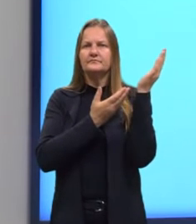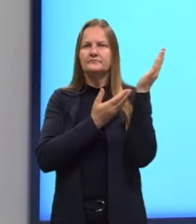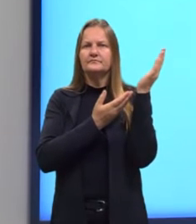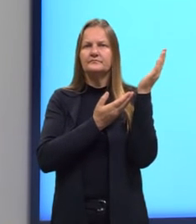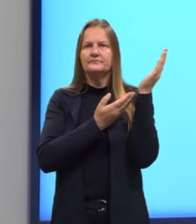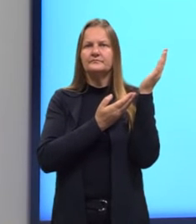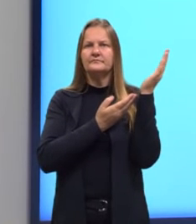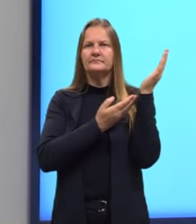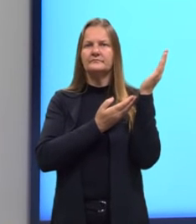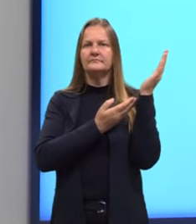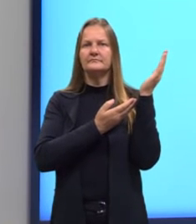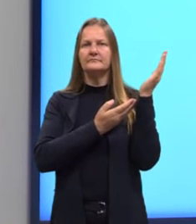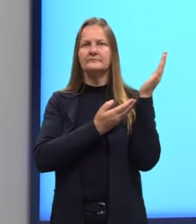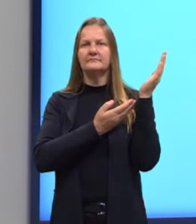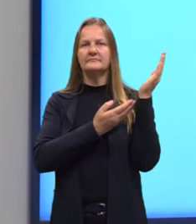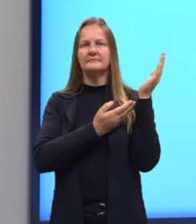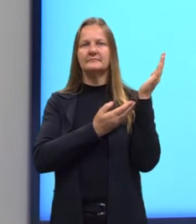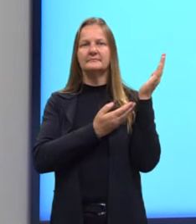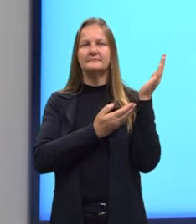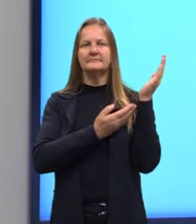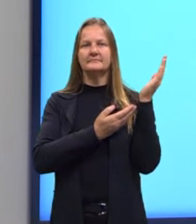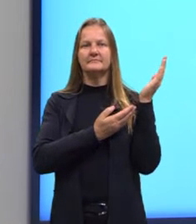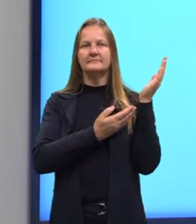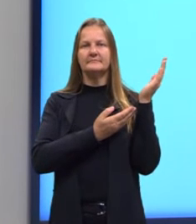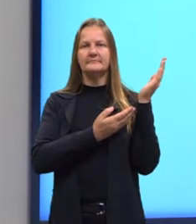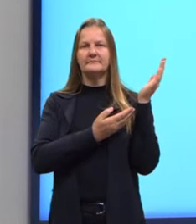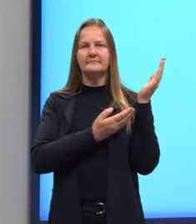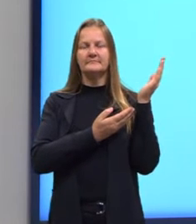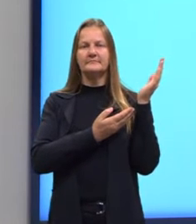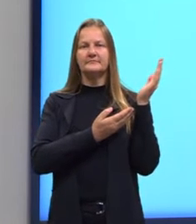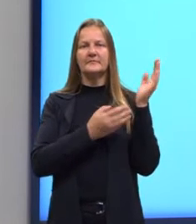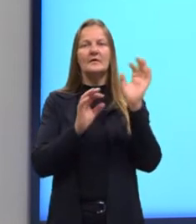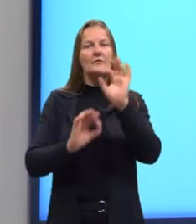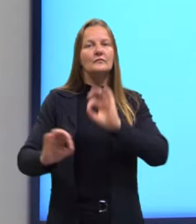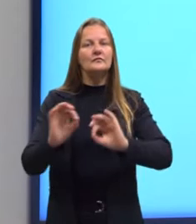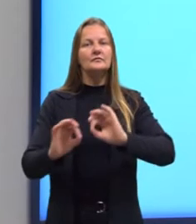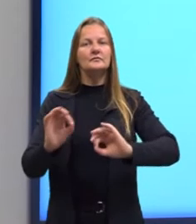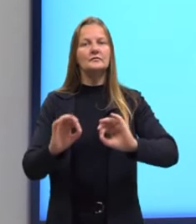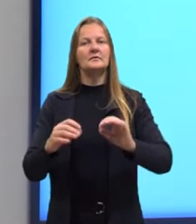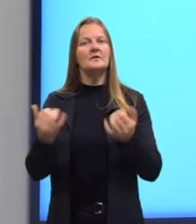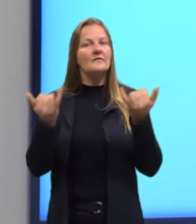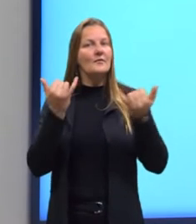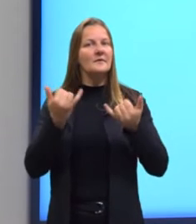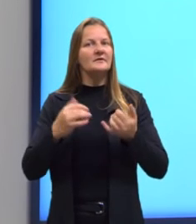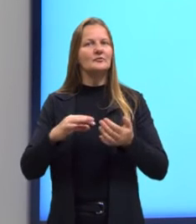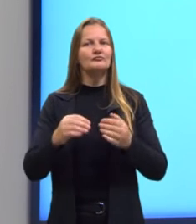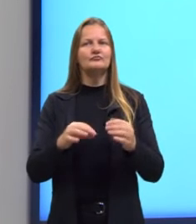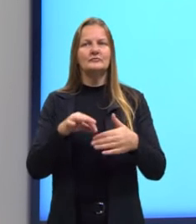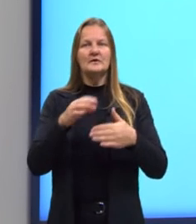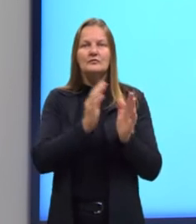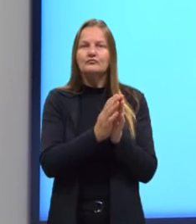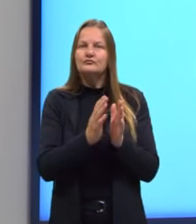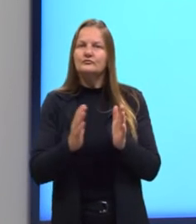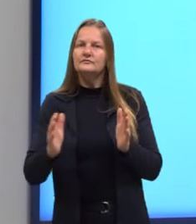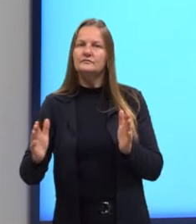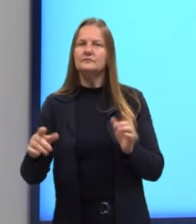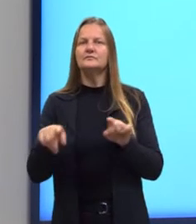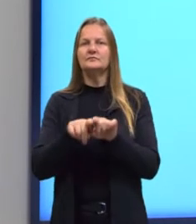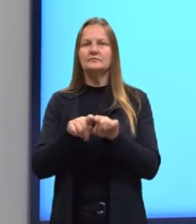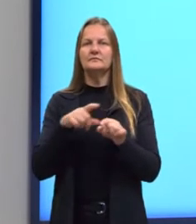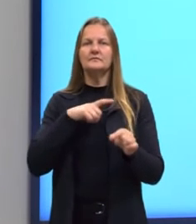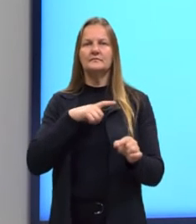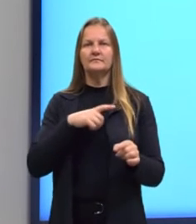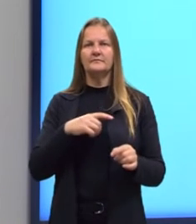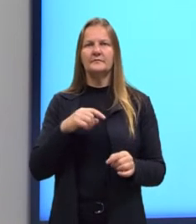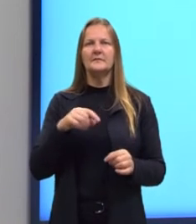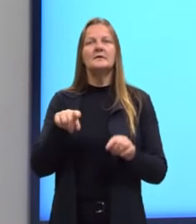dos itens conforme eles foram ali catalogados. Aqui a sequência que nós temos. e